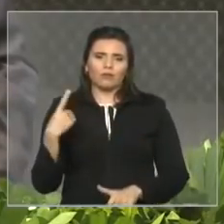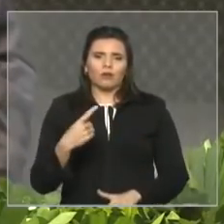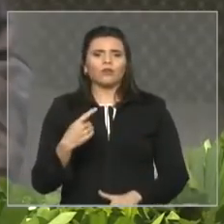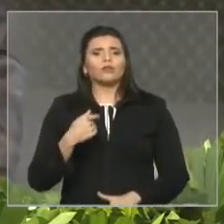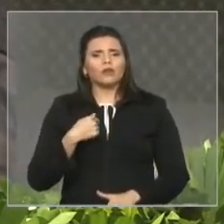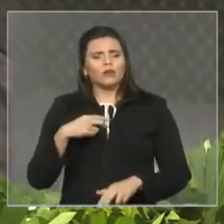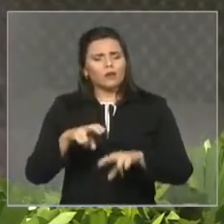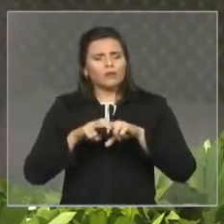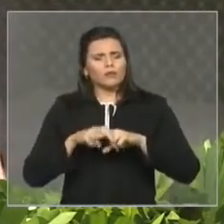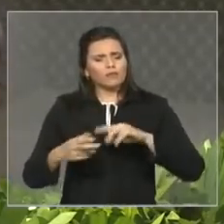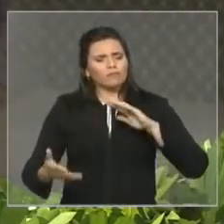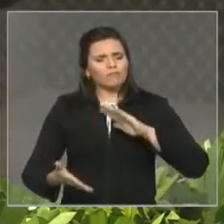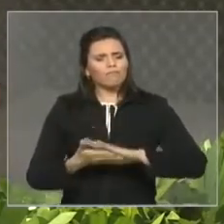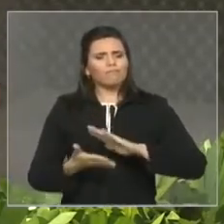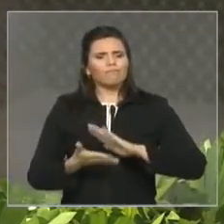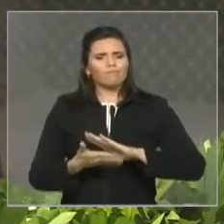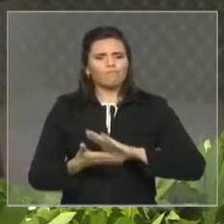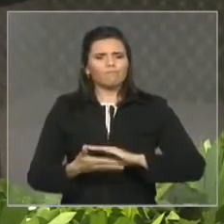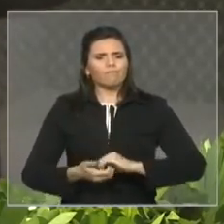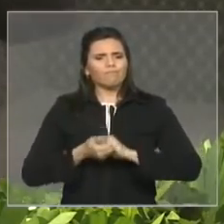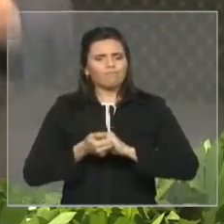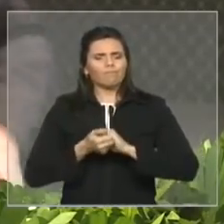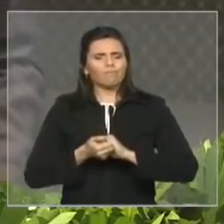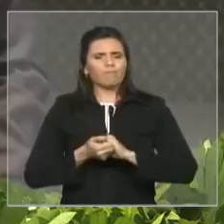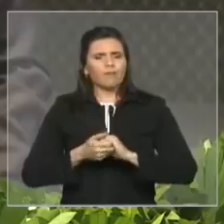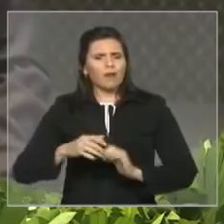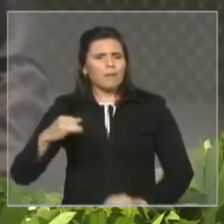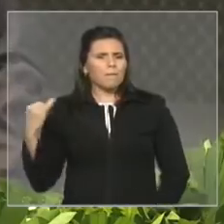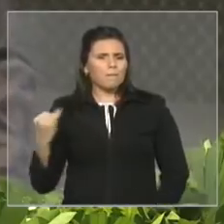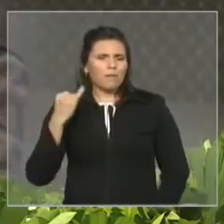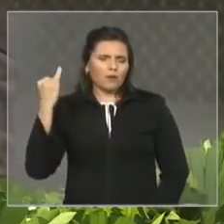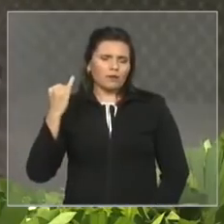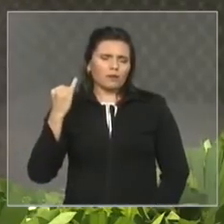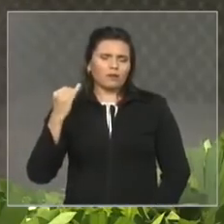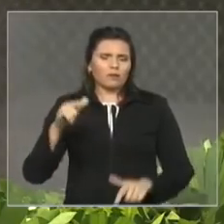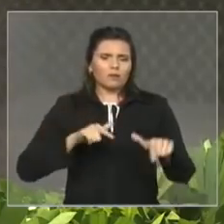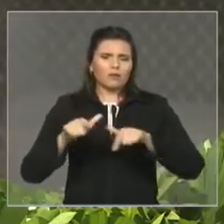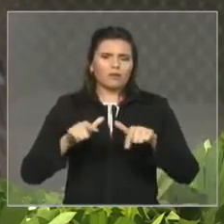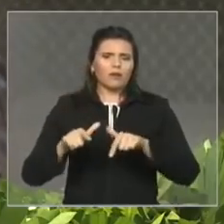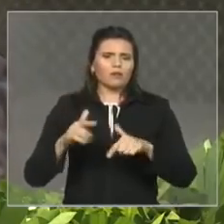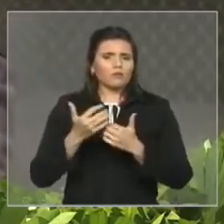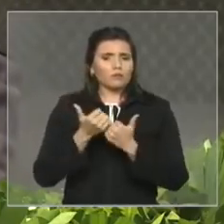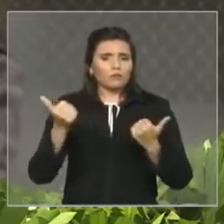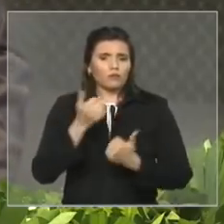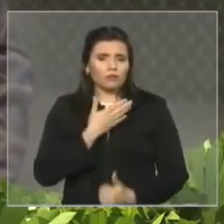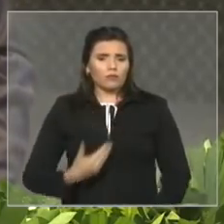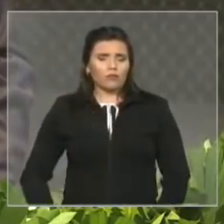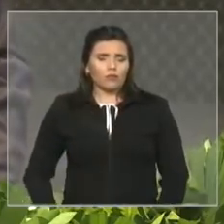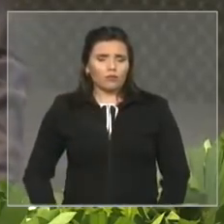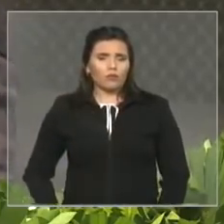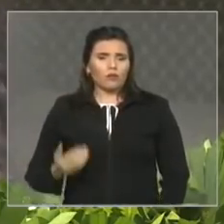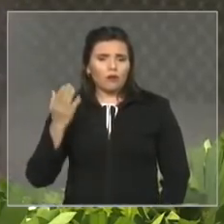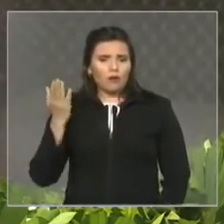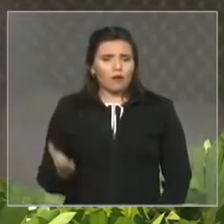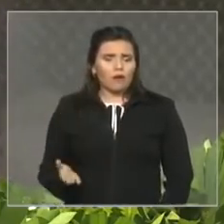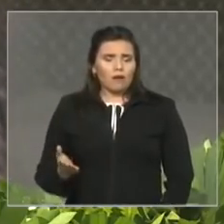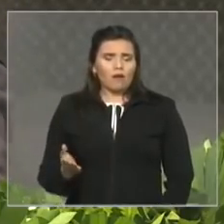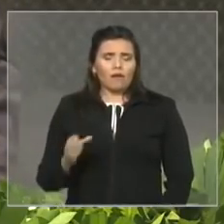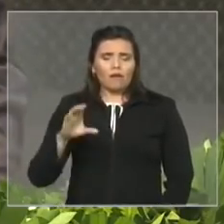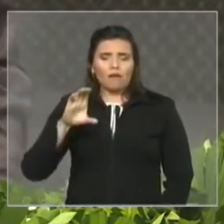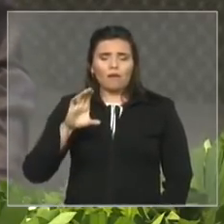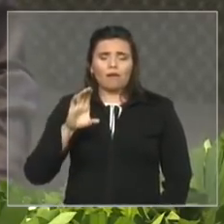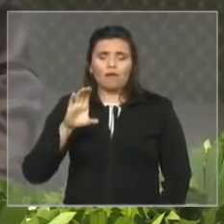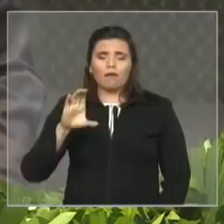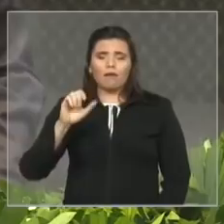a importância do trabalho do vice-governador Carlos Brandão que comigo coordena uma série de